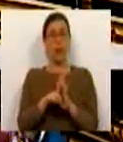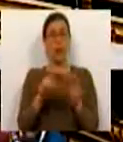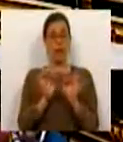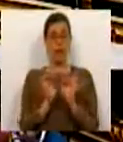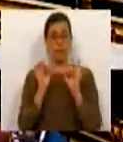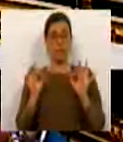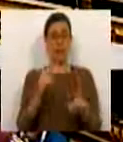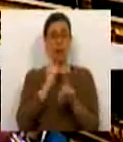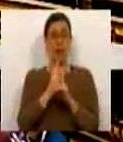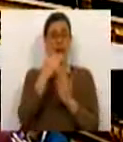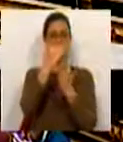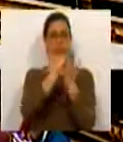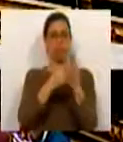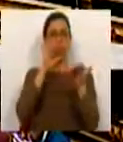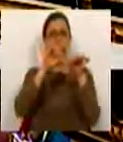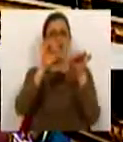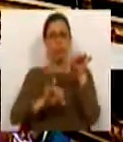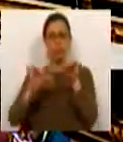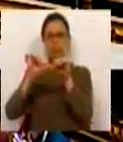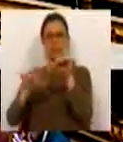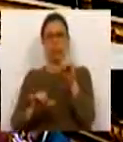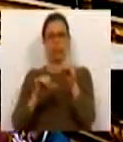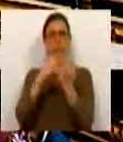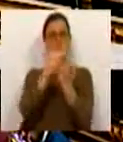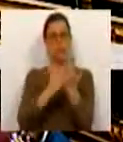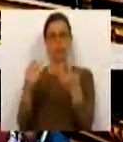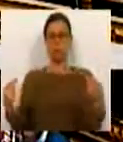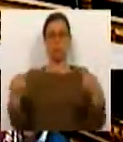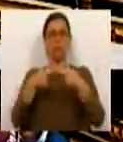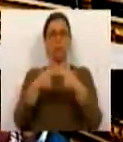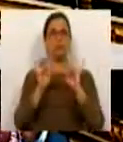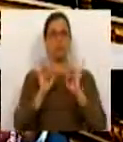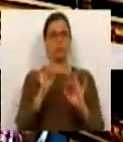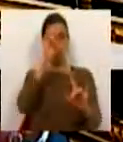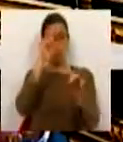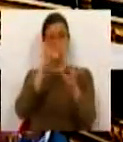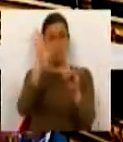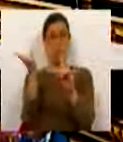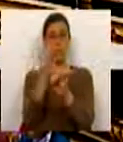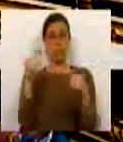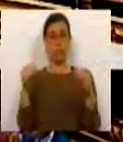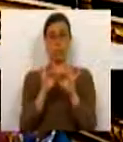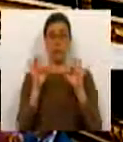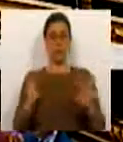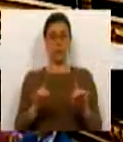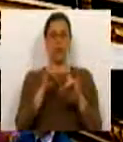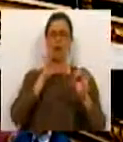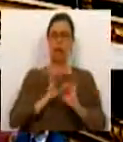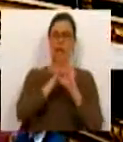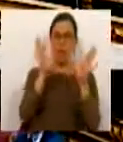são coincidentes na exposição de motivos invocada e estão em sintonia quanto ao objetivo a alcançar, que é uma